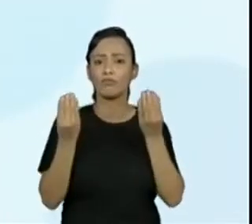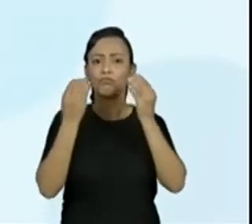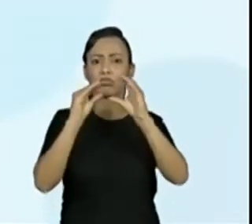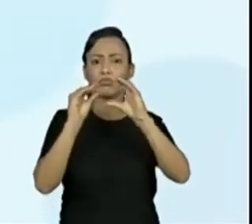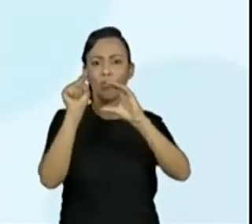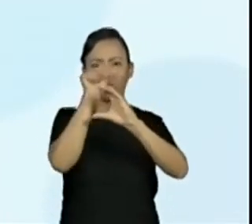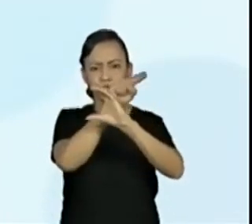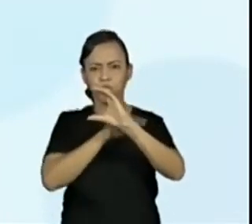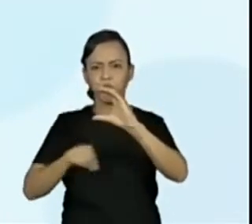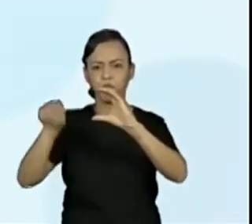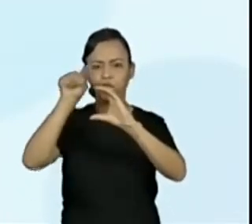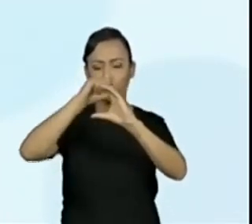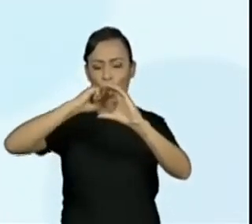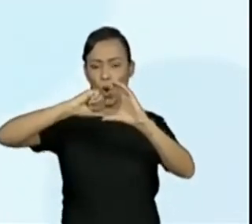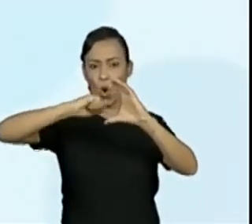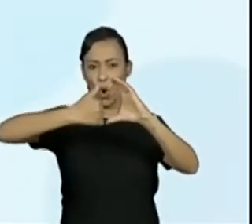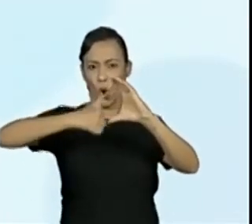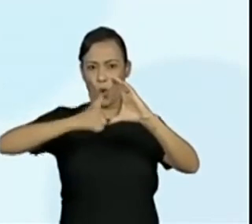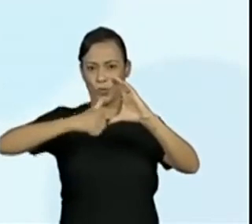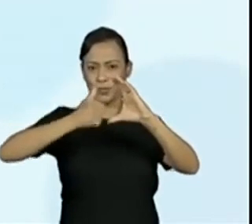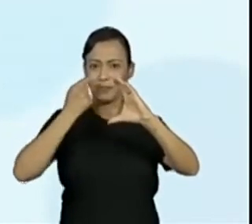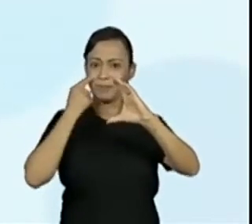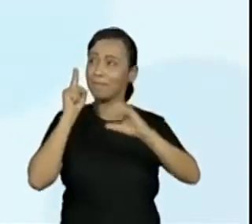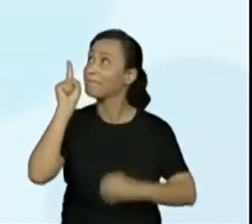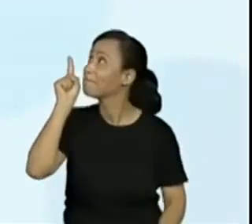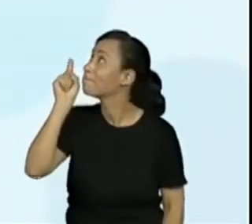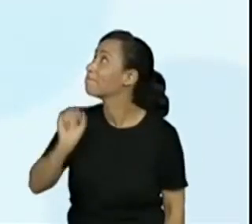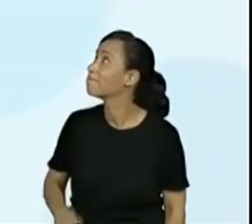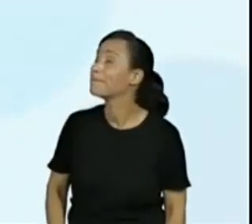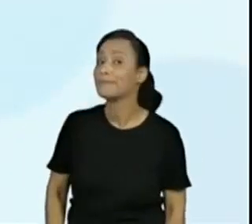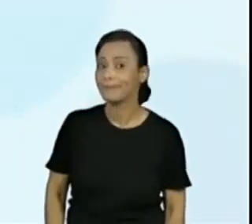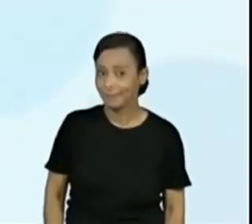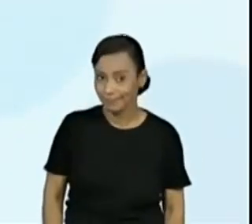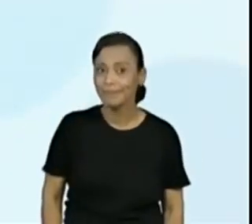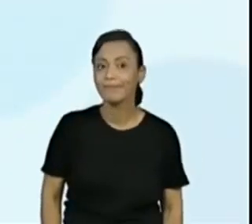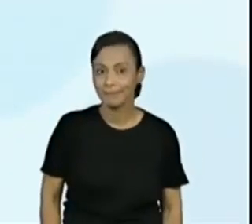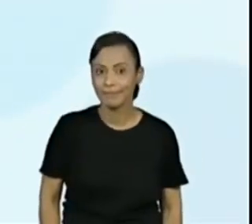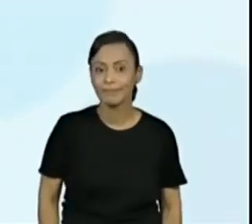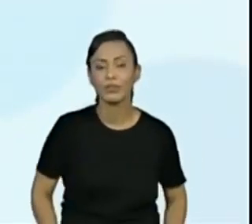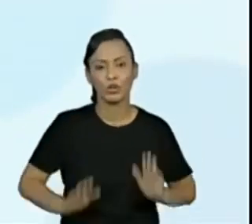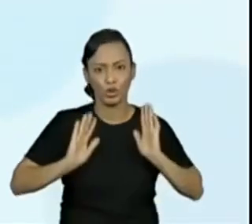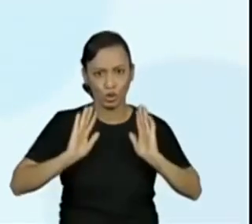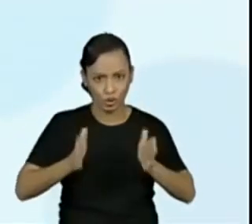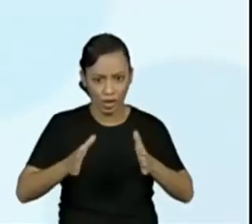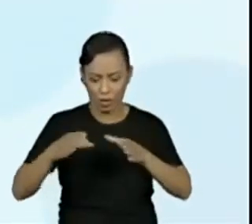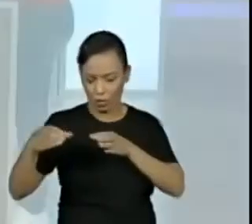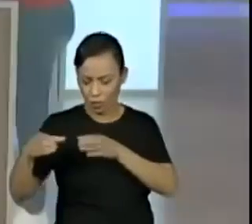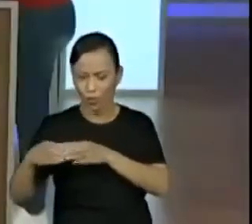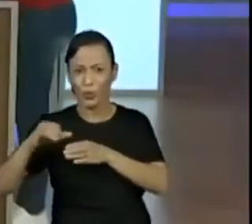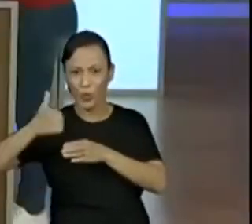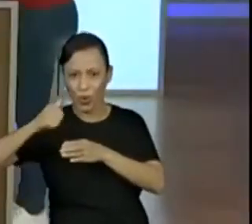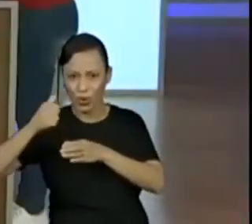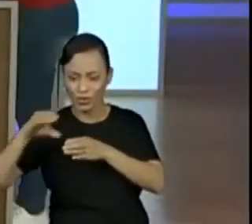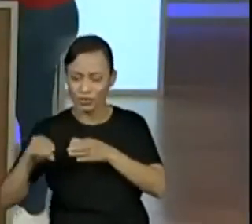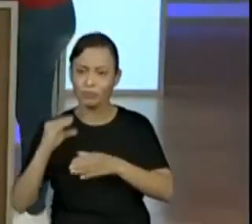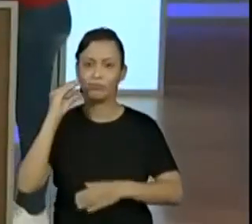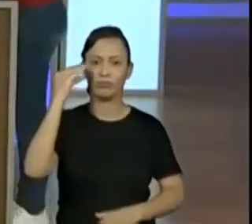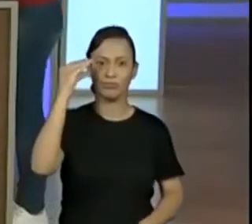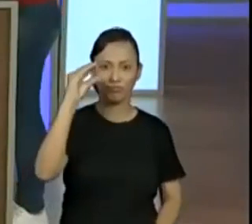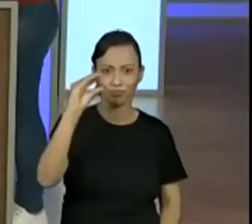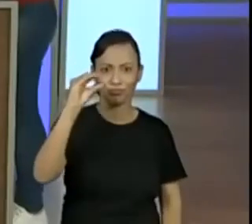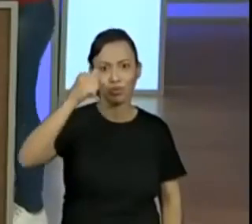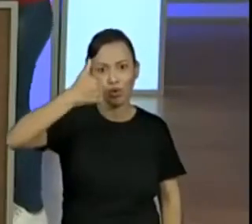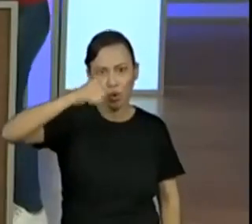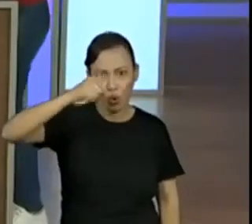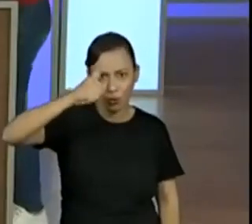está aqui. Olha lá, criançada. Não é? O onze está ali guardadinho. Como se fosse na cabeça,